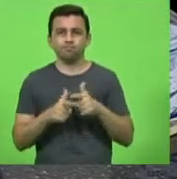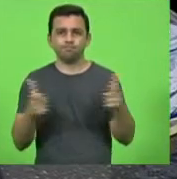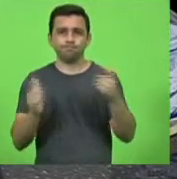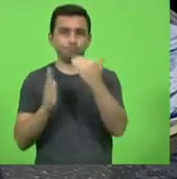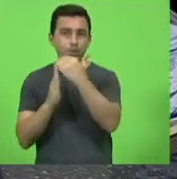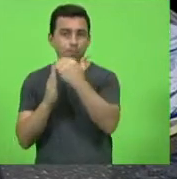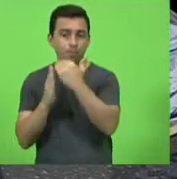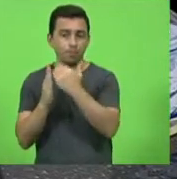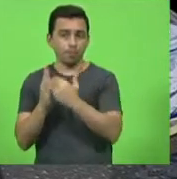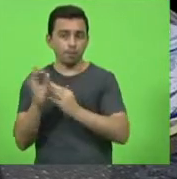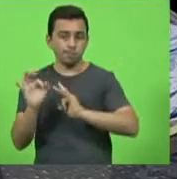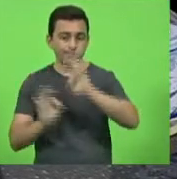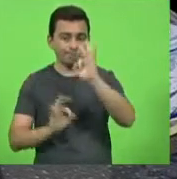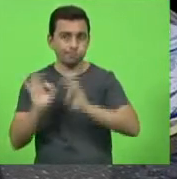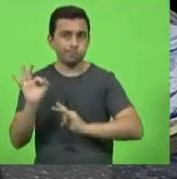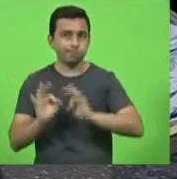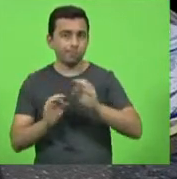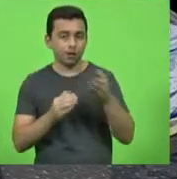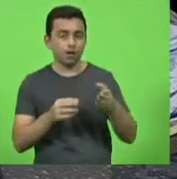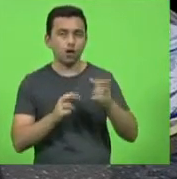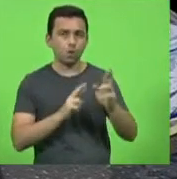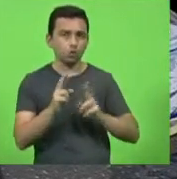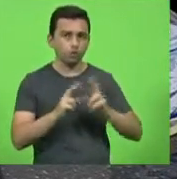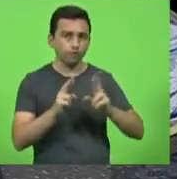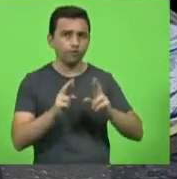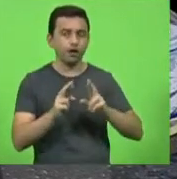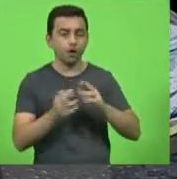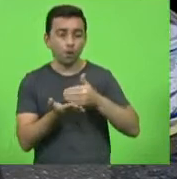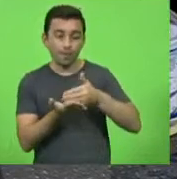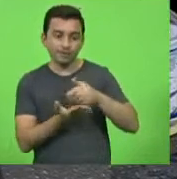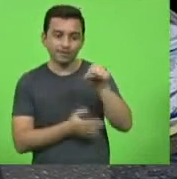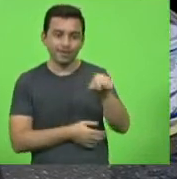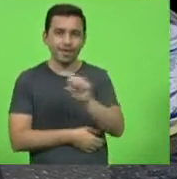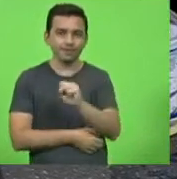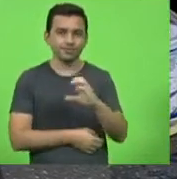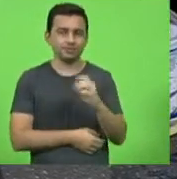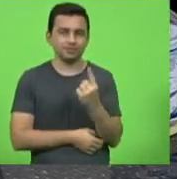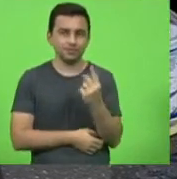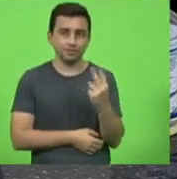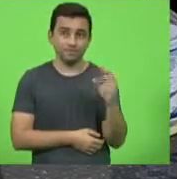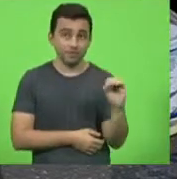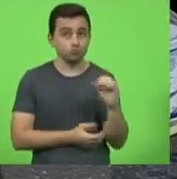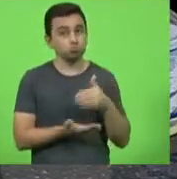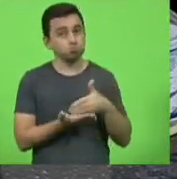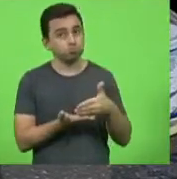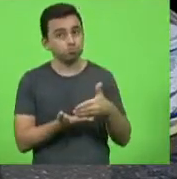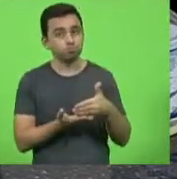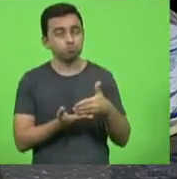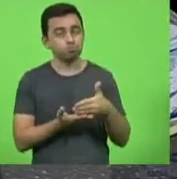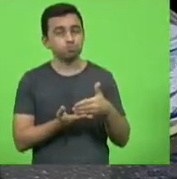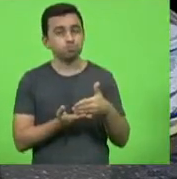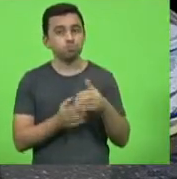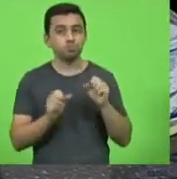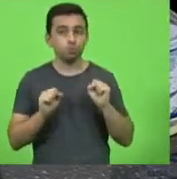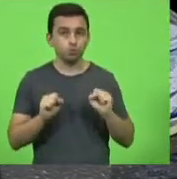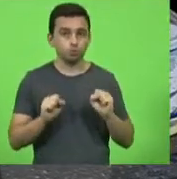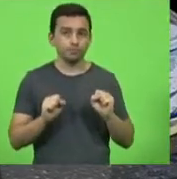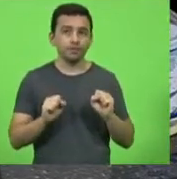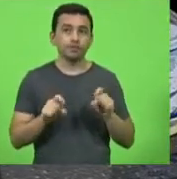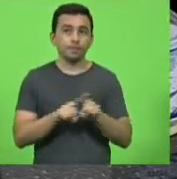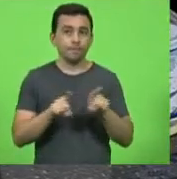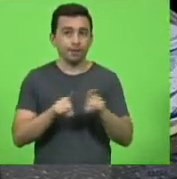recuperação de rodovias começando pela EC 120 deputado do Berlanda pelas